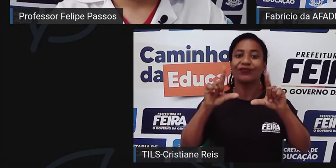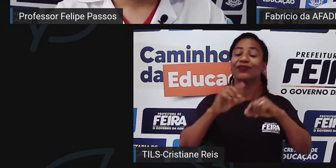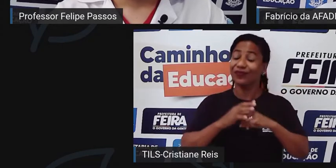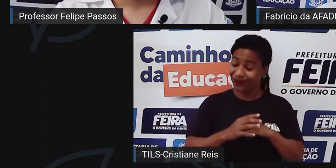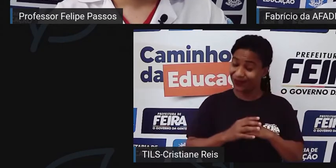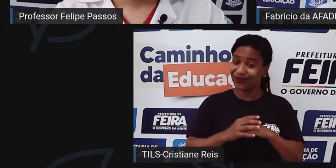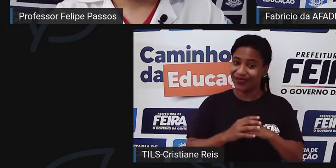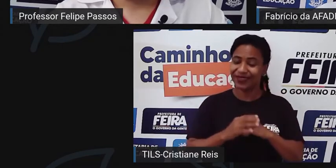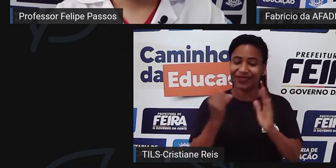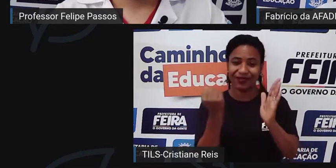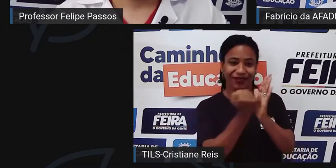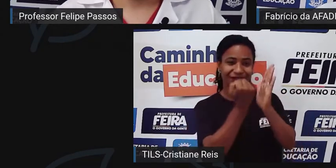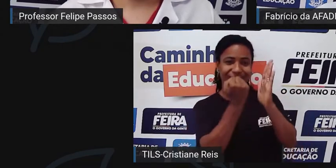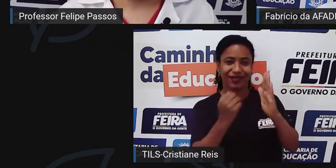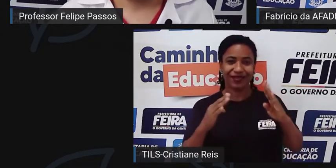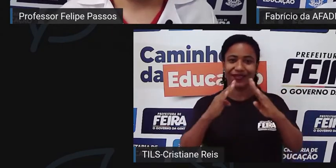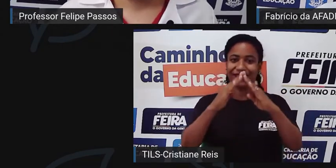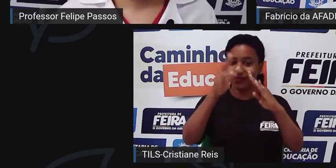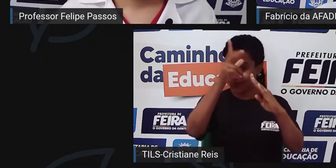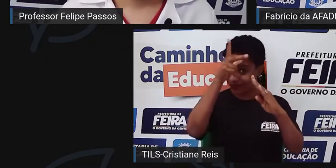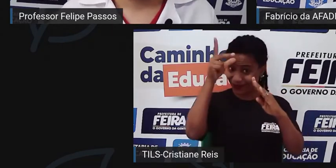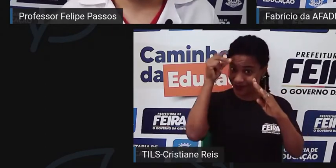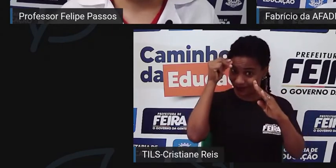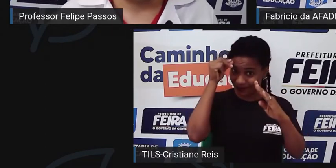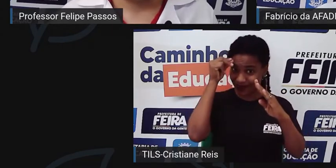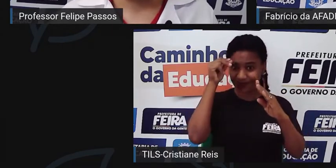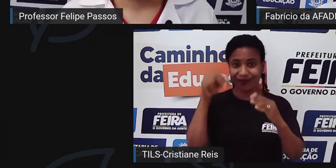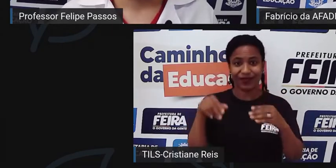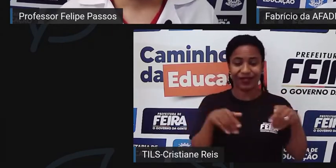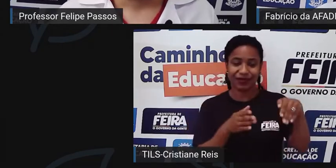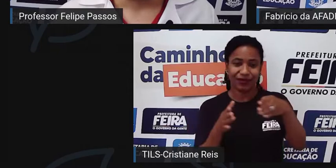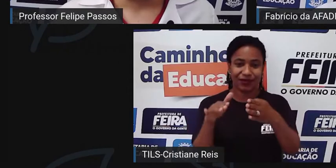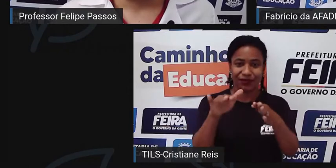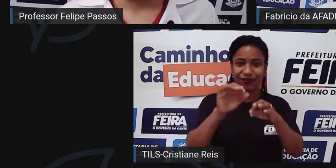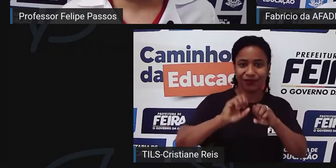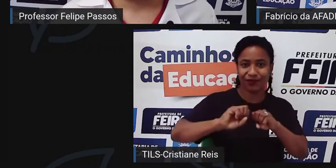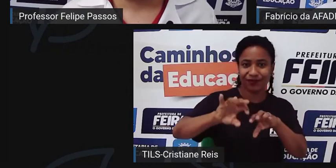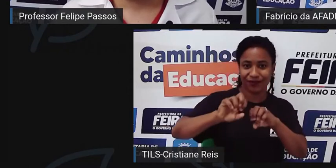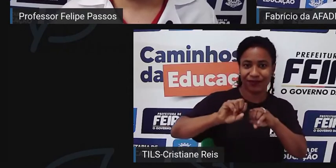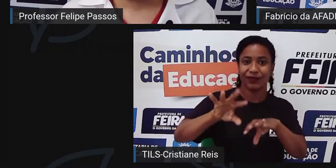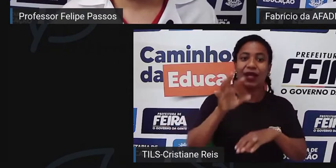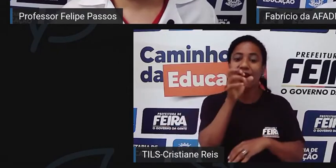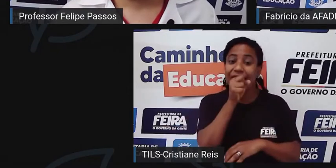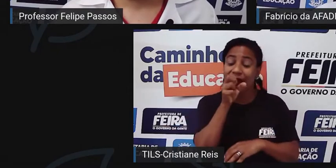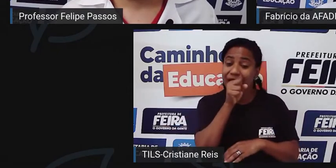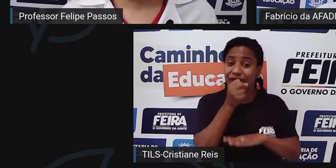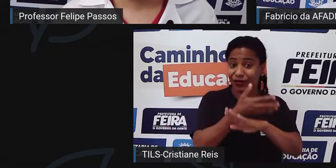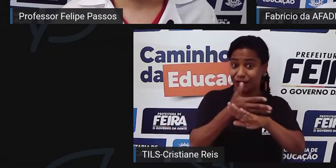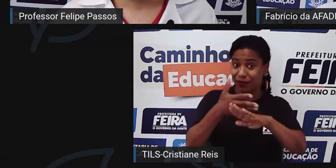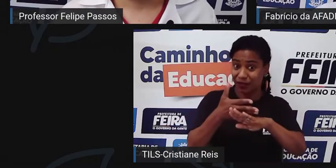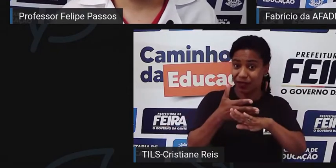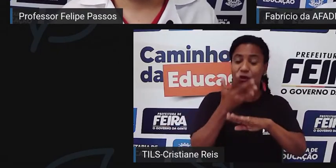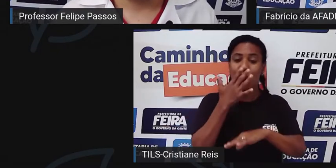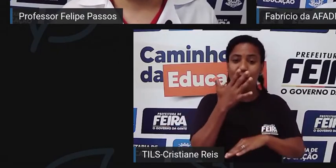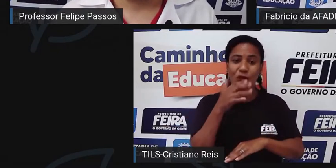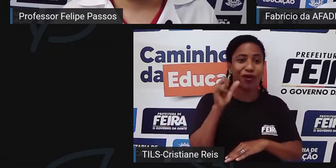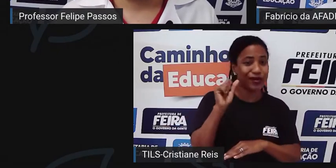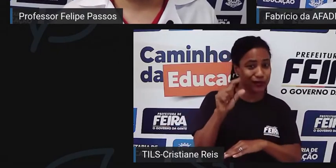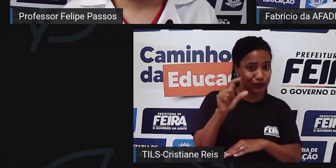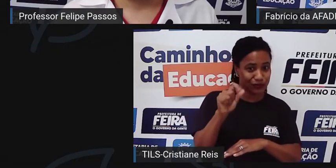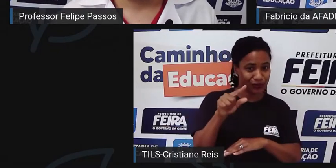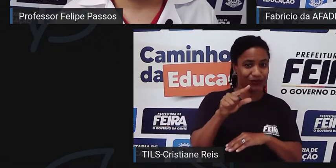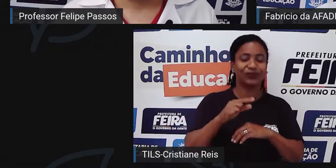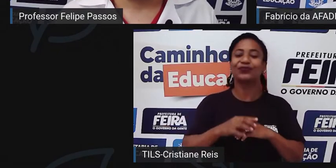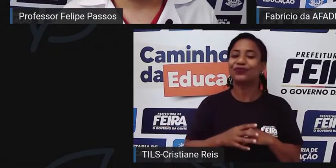logomarca da prefeitura e da educação na cor laranja, branca e azul. Estamos